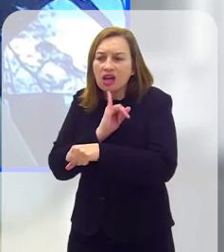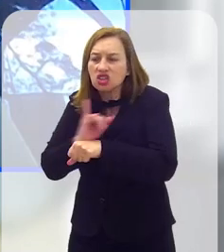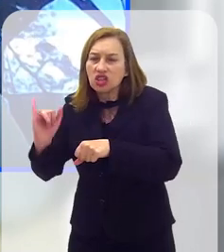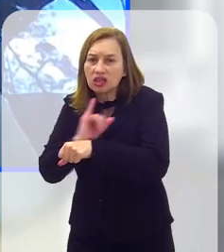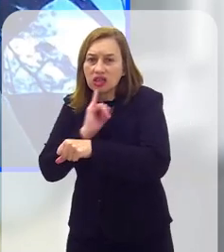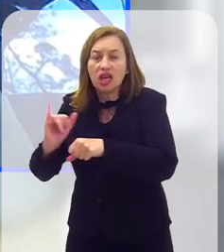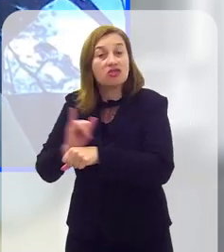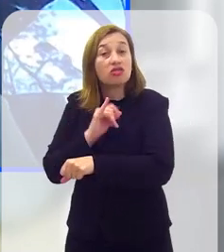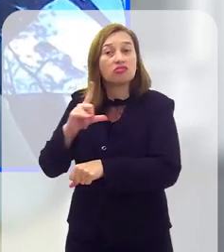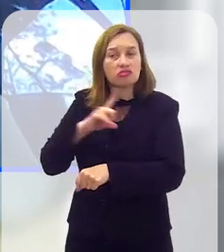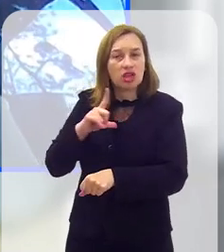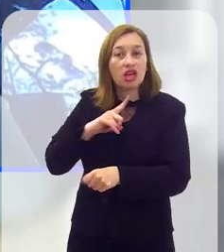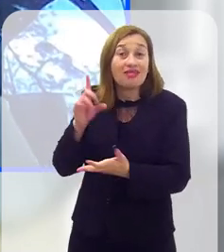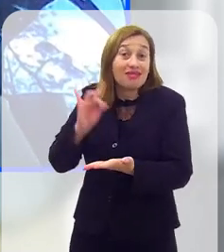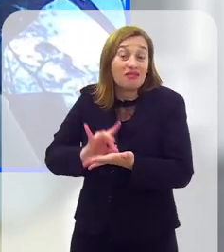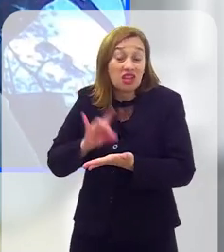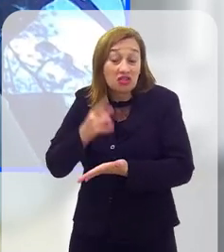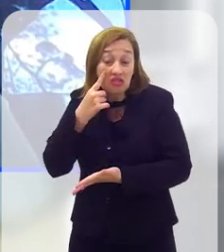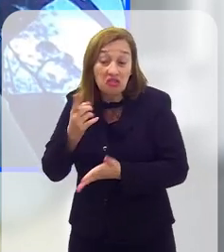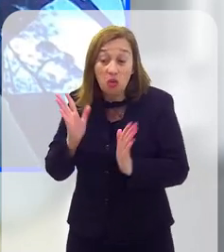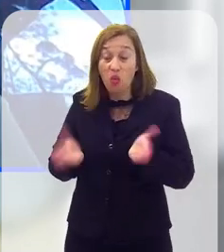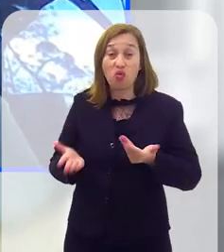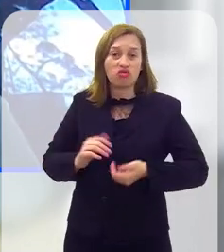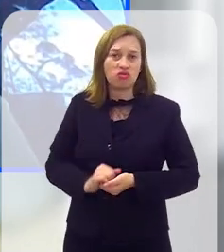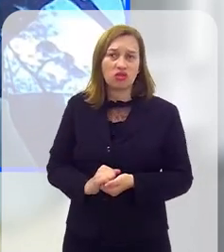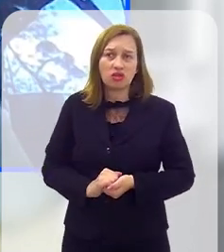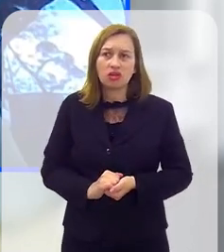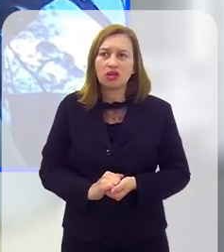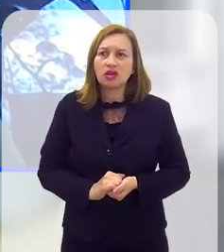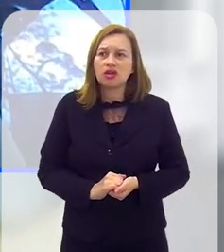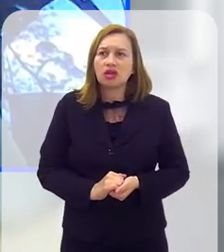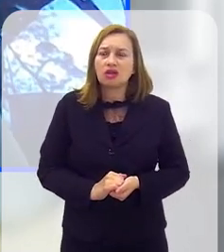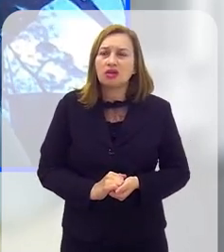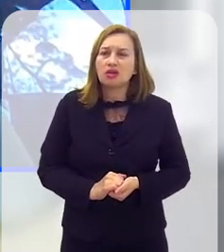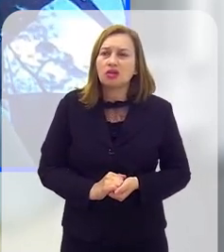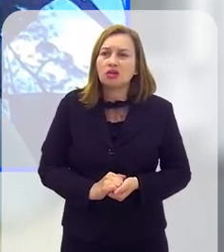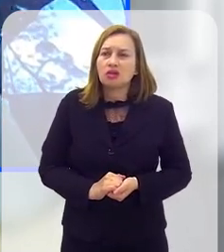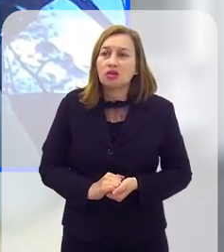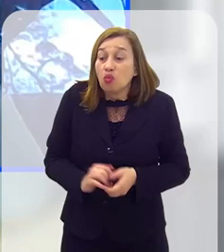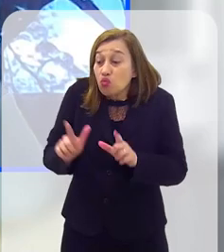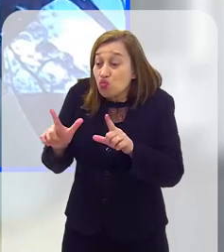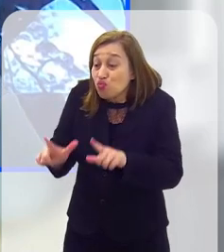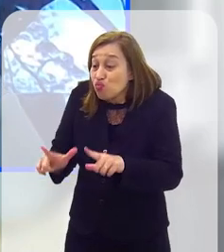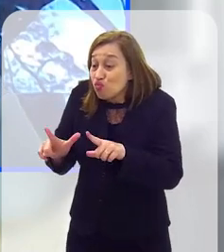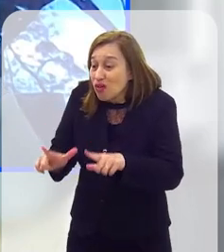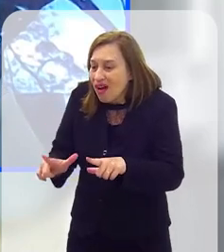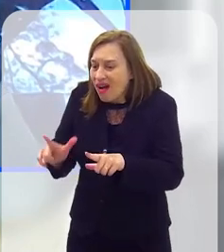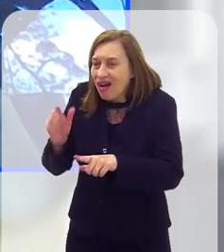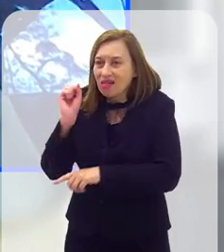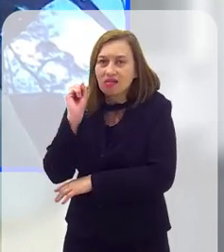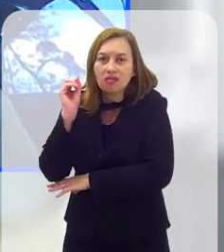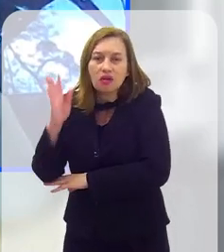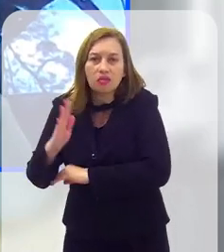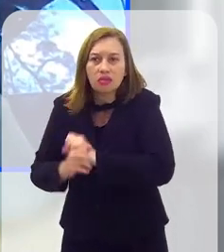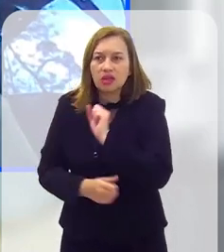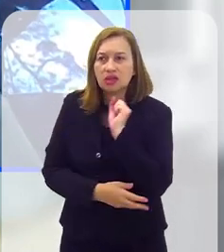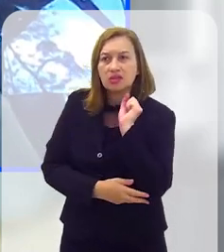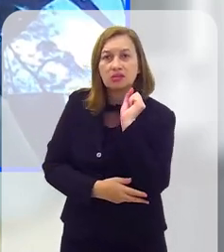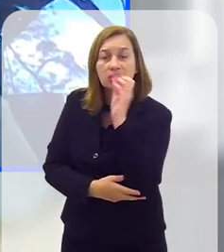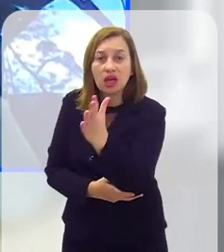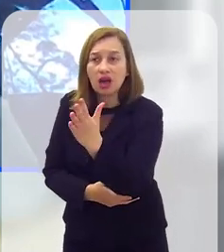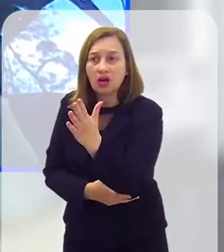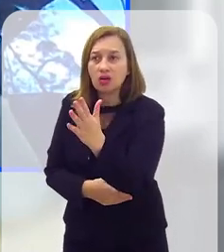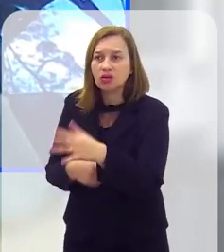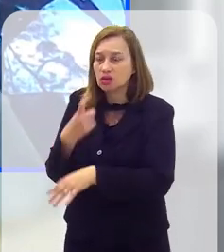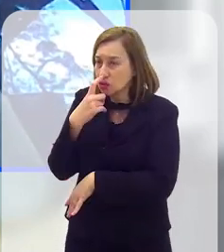econômica tem que ser construída, porque, na verdade, o que você tem hoje é um passivo ambiental